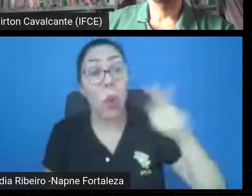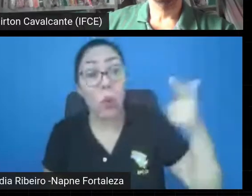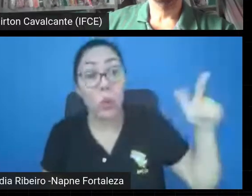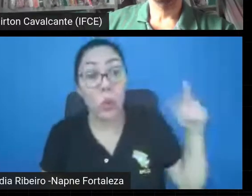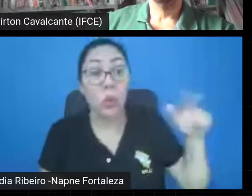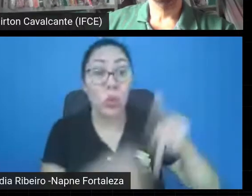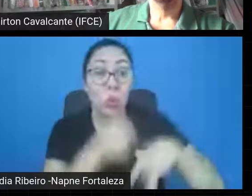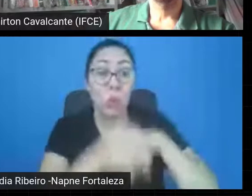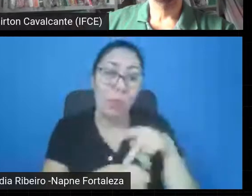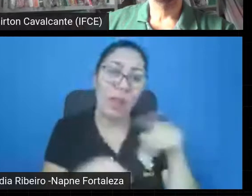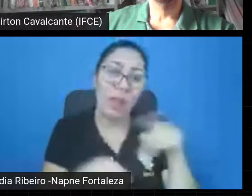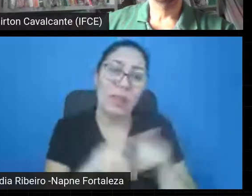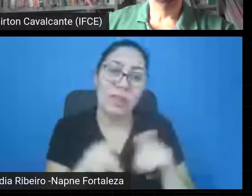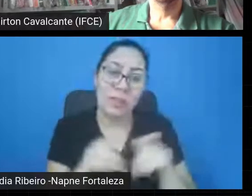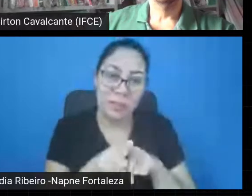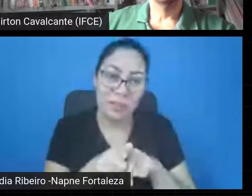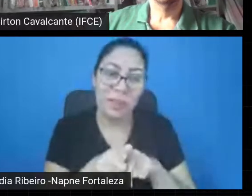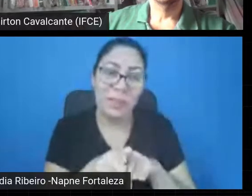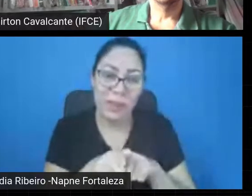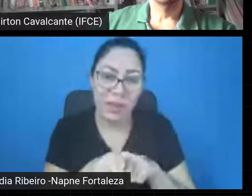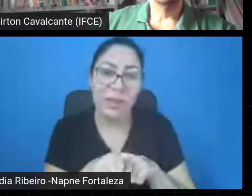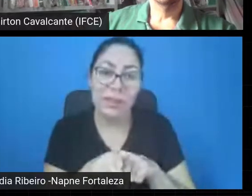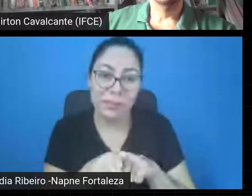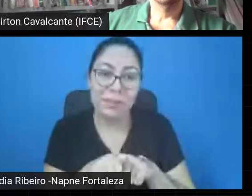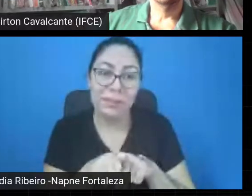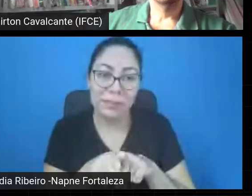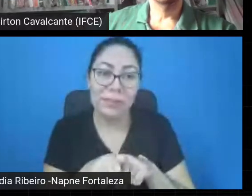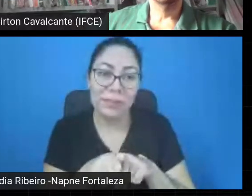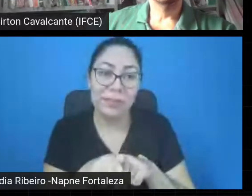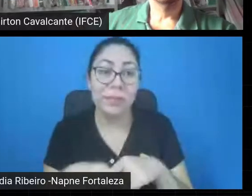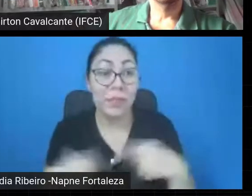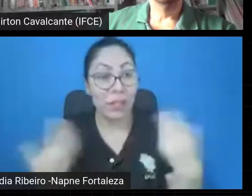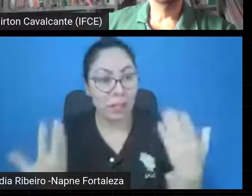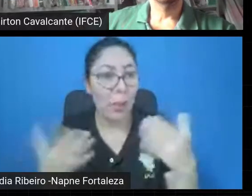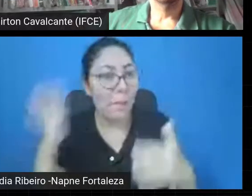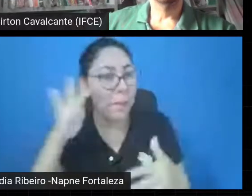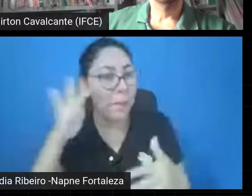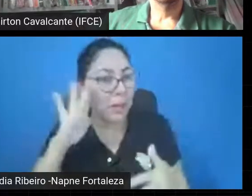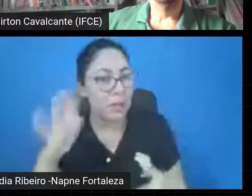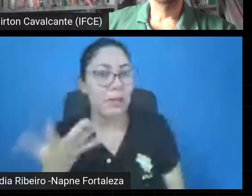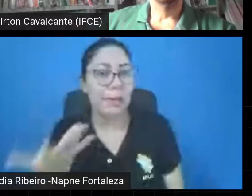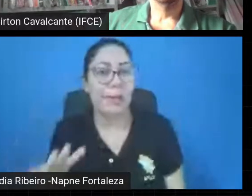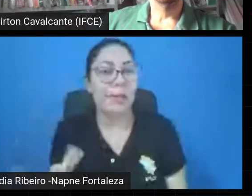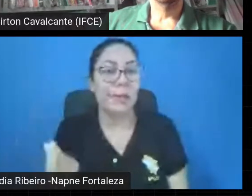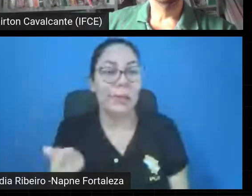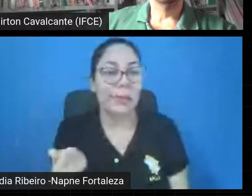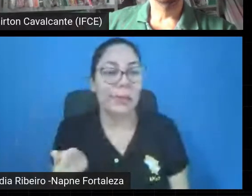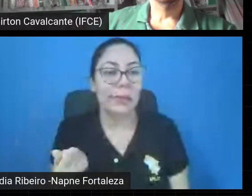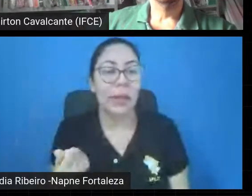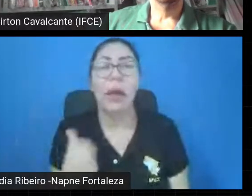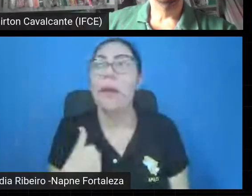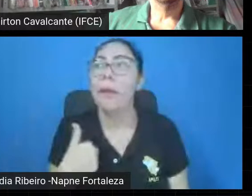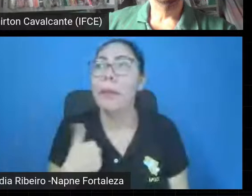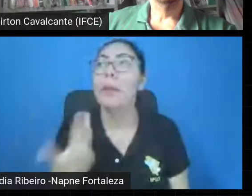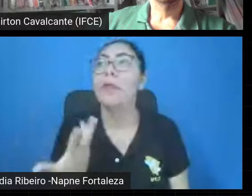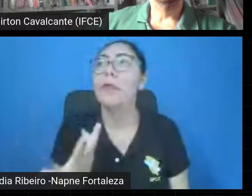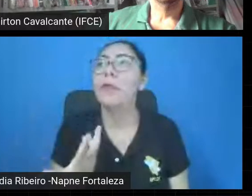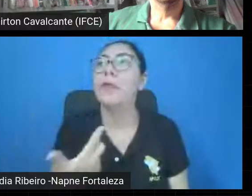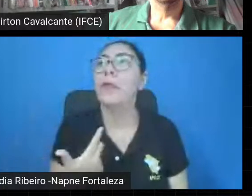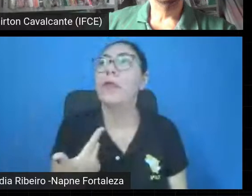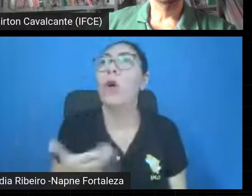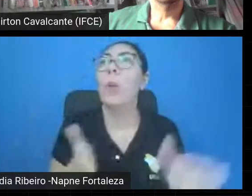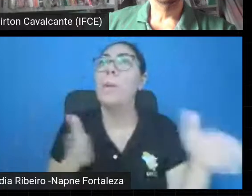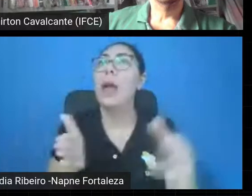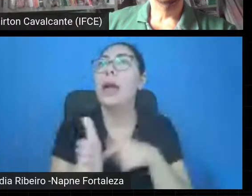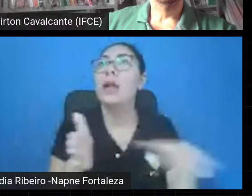também não tem, não, então, é um pouco enganoso achar que nós estamos passando por um período muito